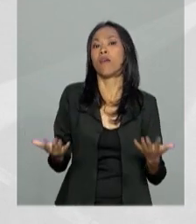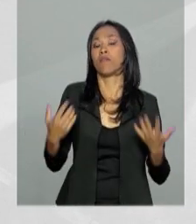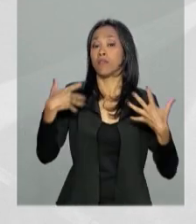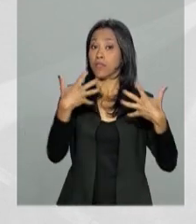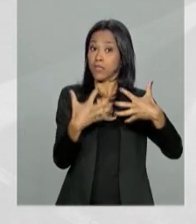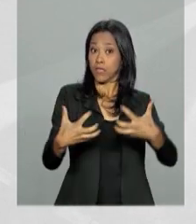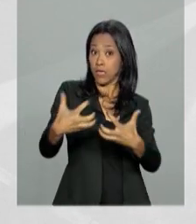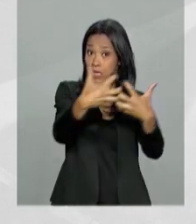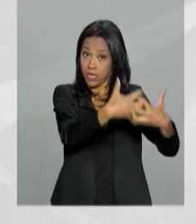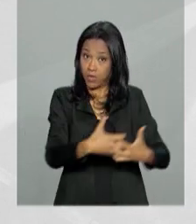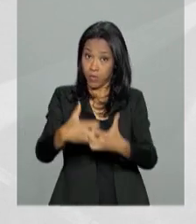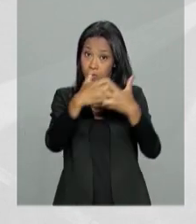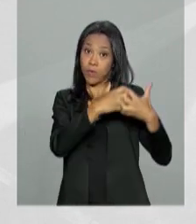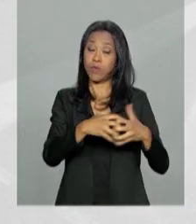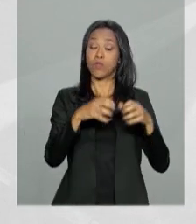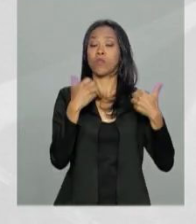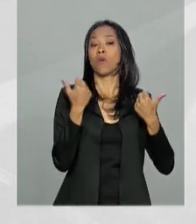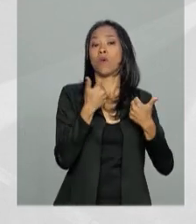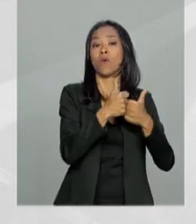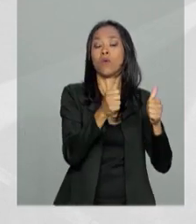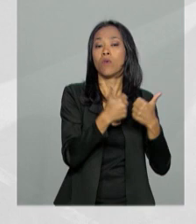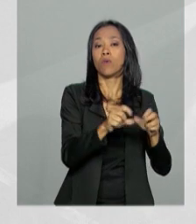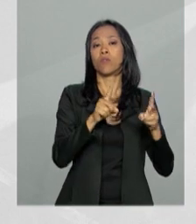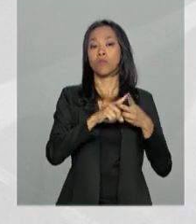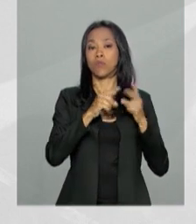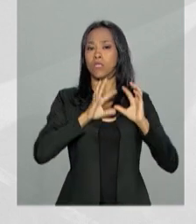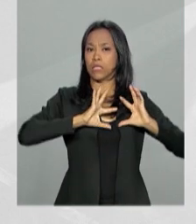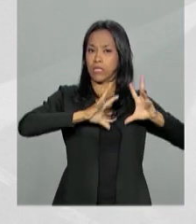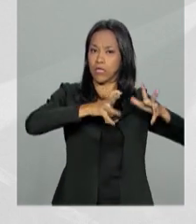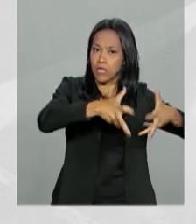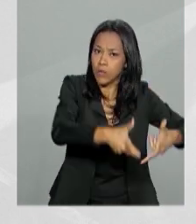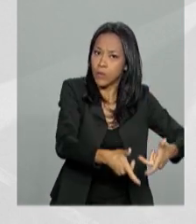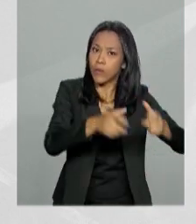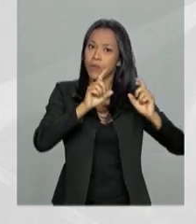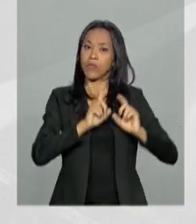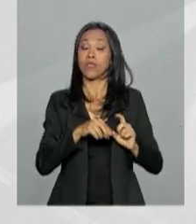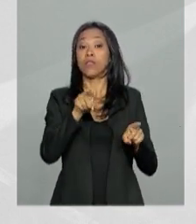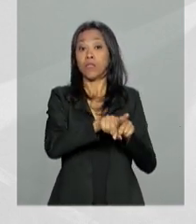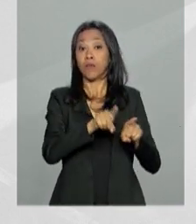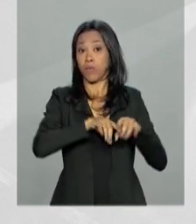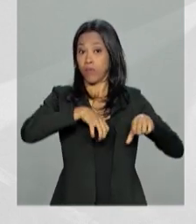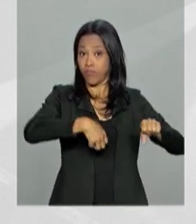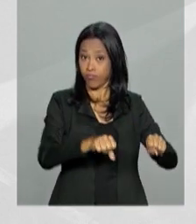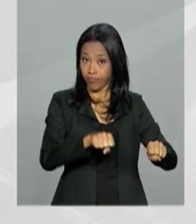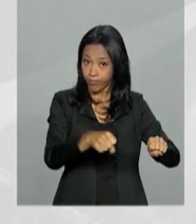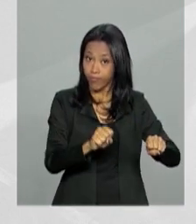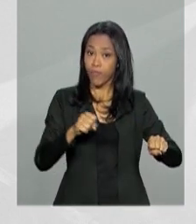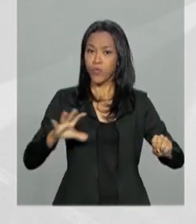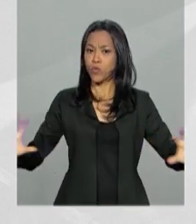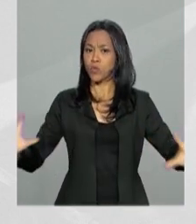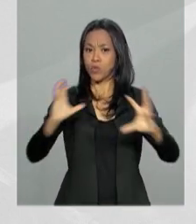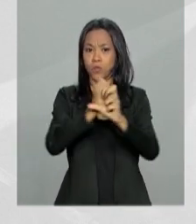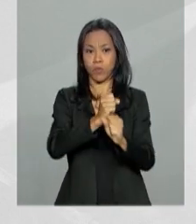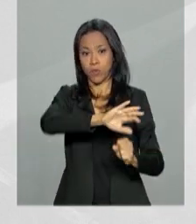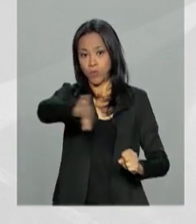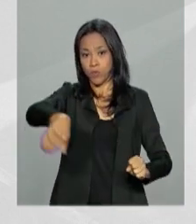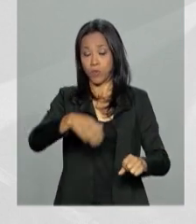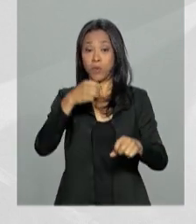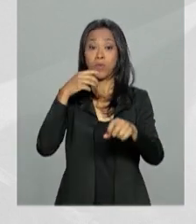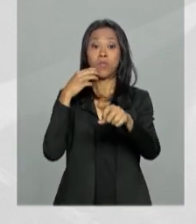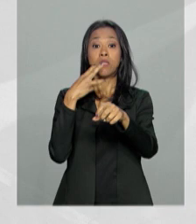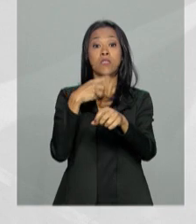caminhões, ônibus, tratores, máquinas agrícolas e motocicletas. Ao todo, são cerca de 7.400